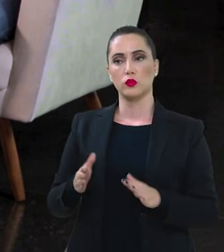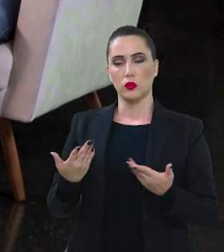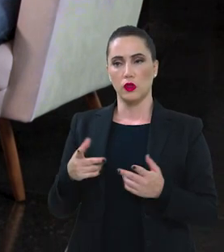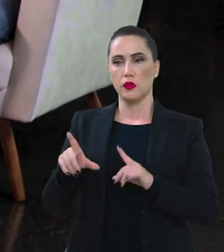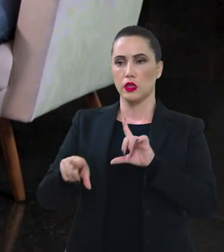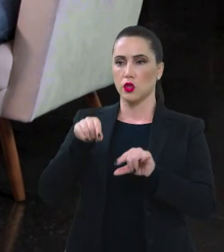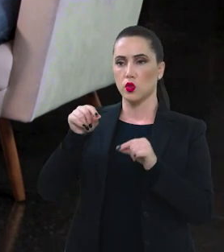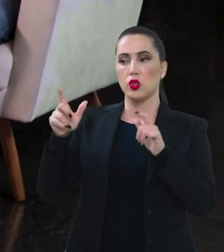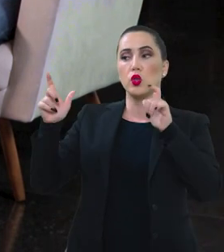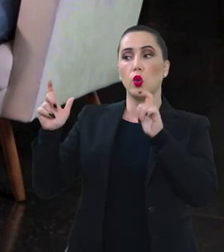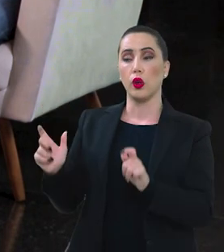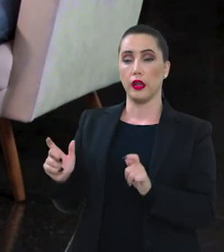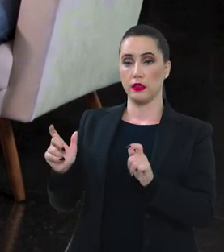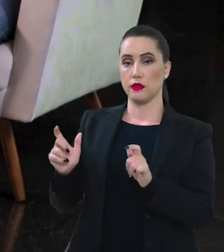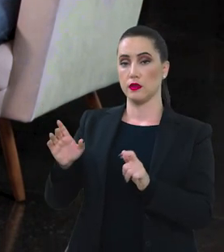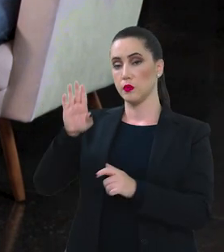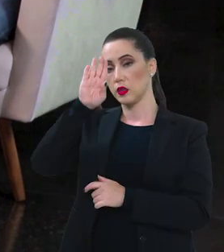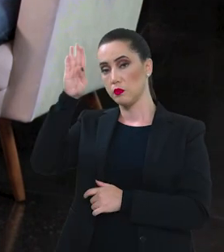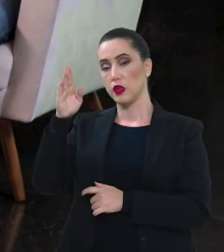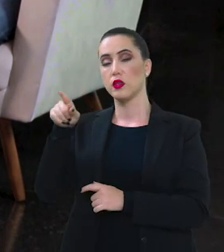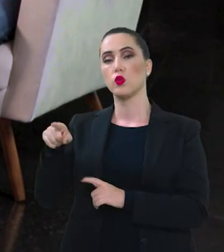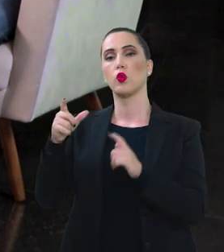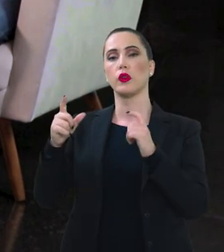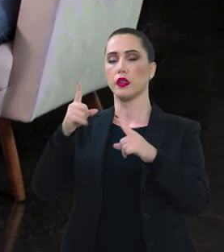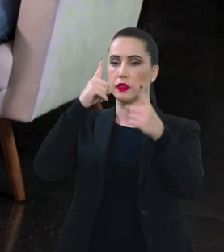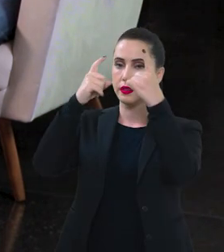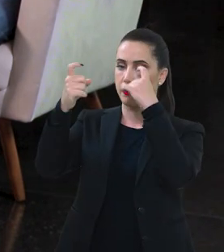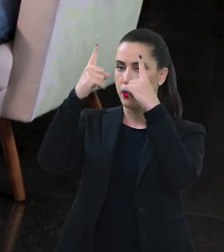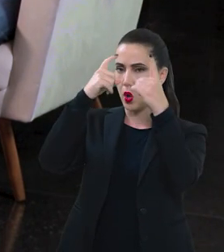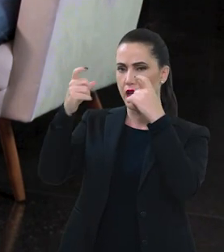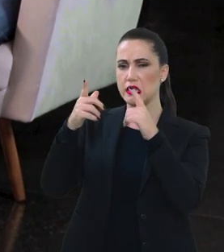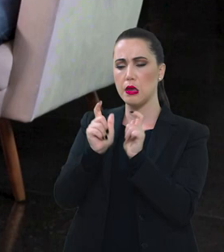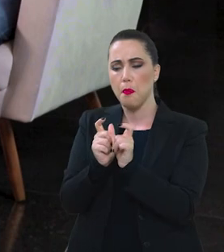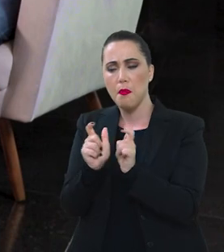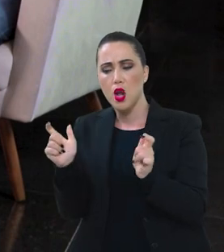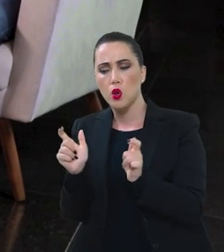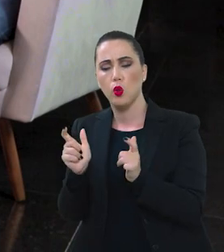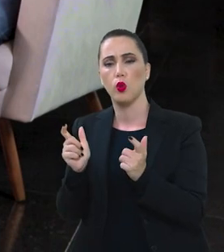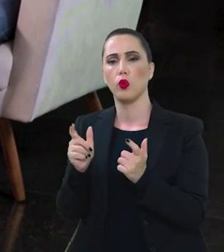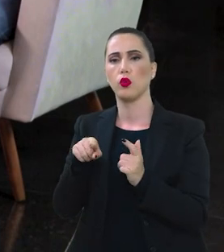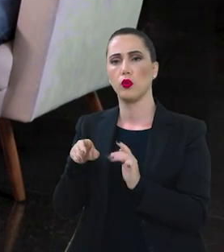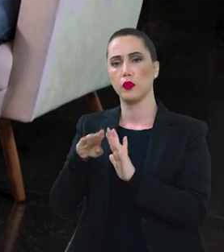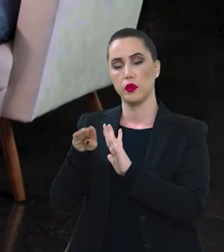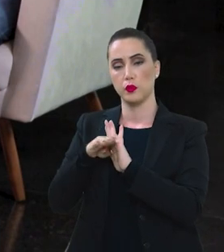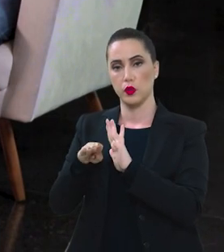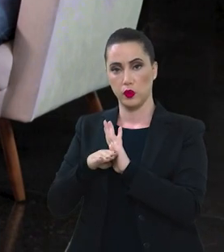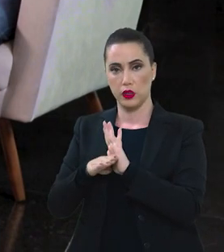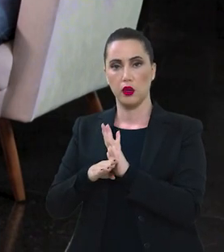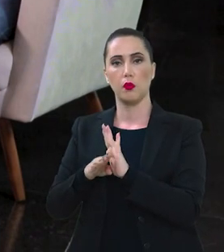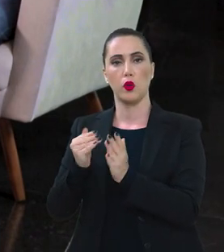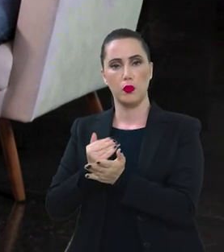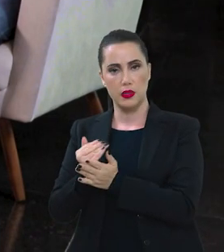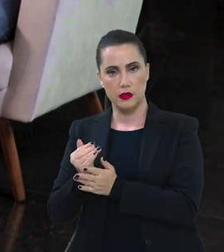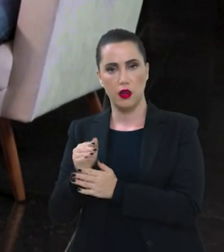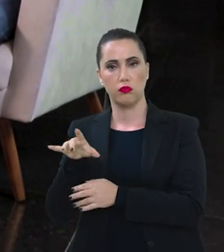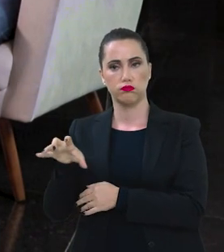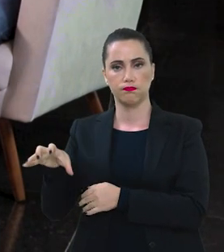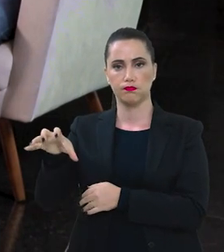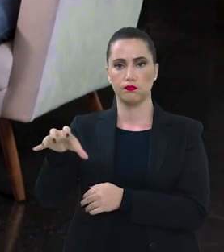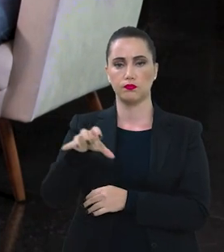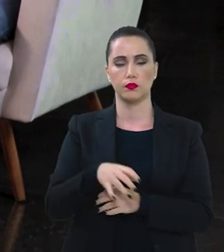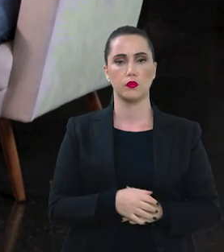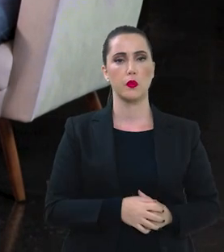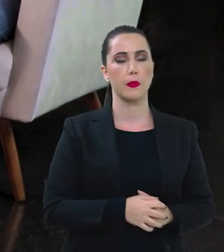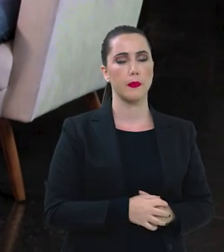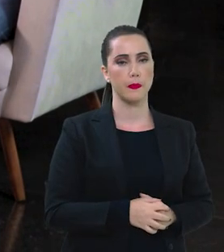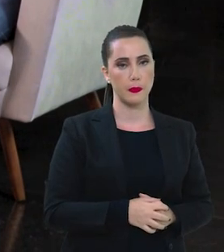E vão ser escolhidos territórios onde a violência é maior para o programa ser implementado, para esses